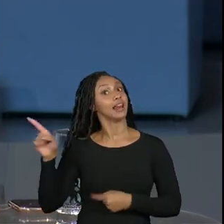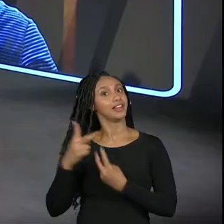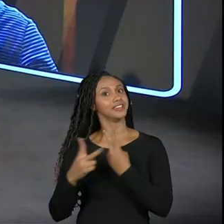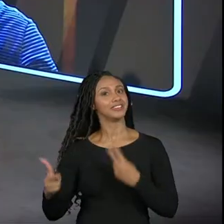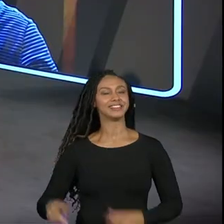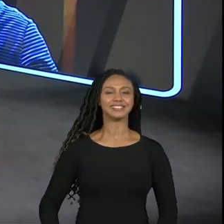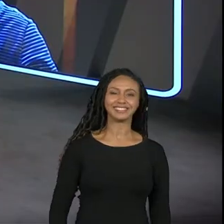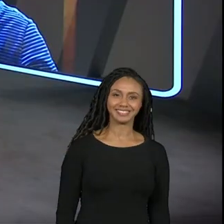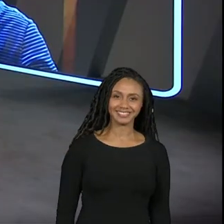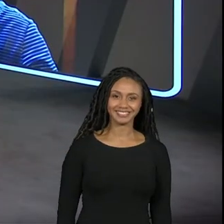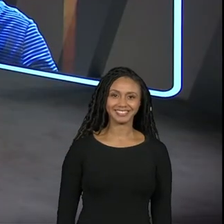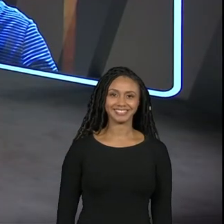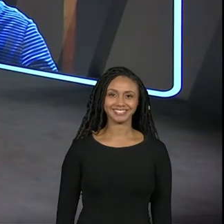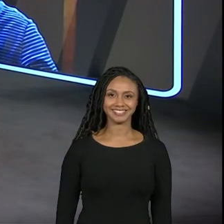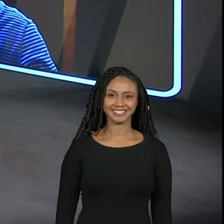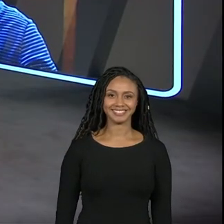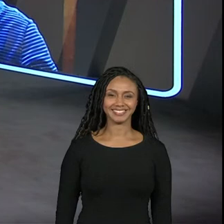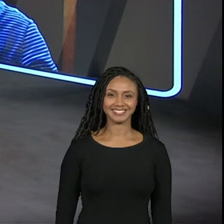Univesp